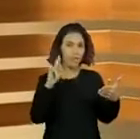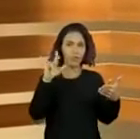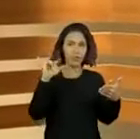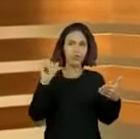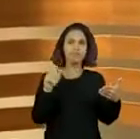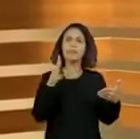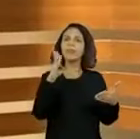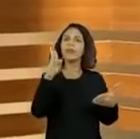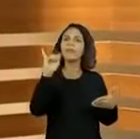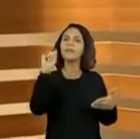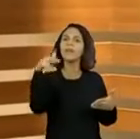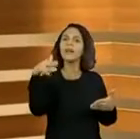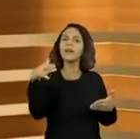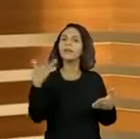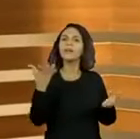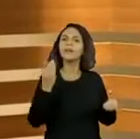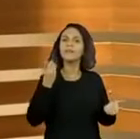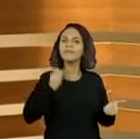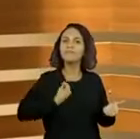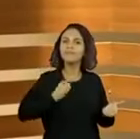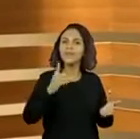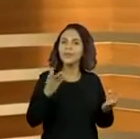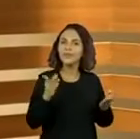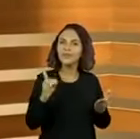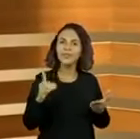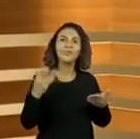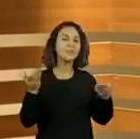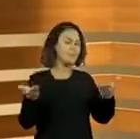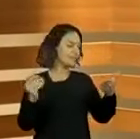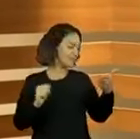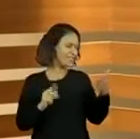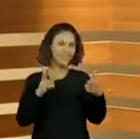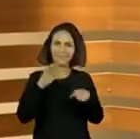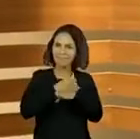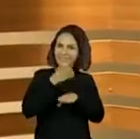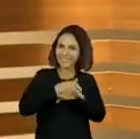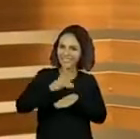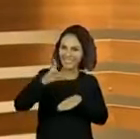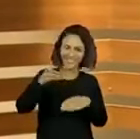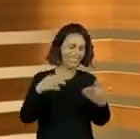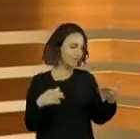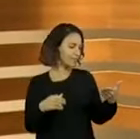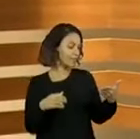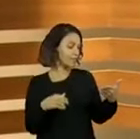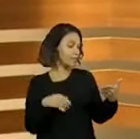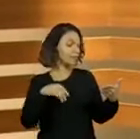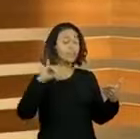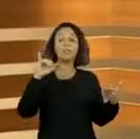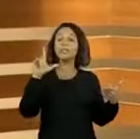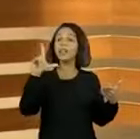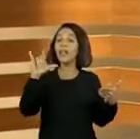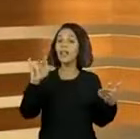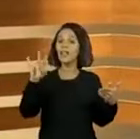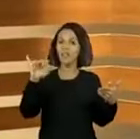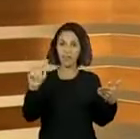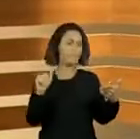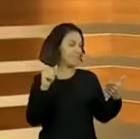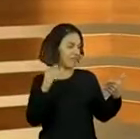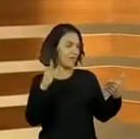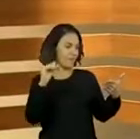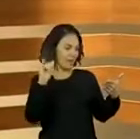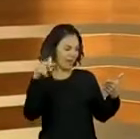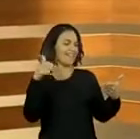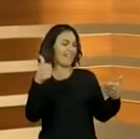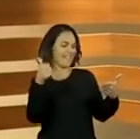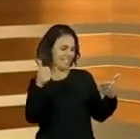ainda não deu a saudação dele, o Brian é meu aluno mais assíduo. Vamos lá, boa. Vamos lá, Júlia, Olivia, o Brian acabou de falar, Ellen,